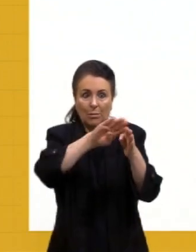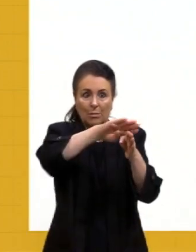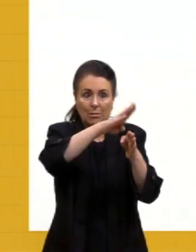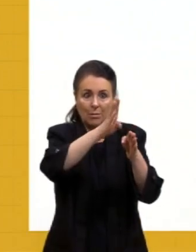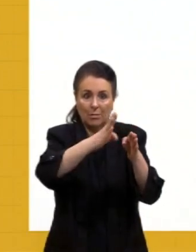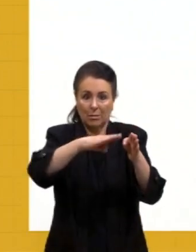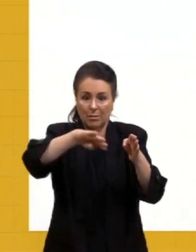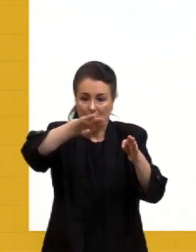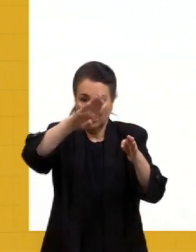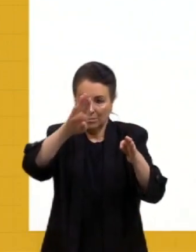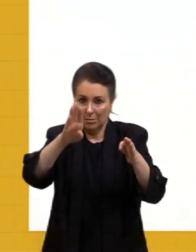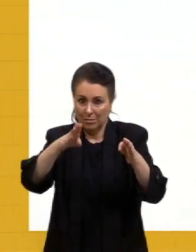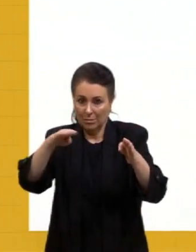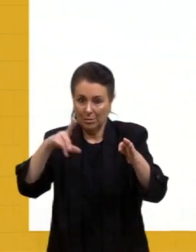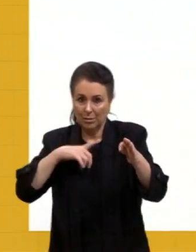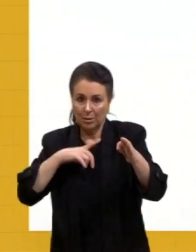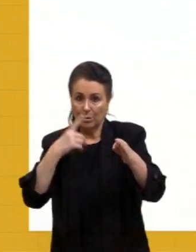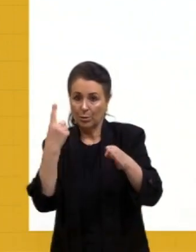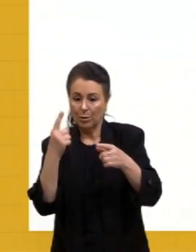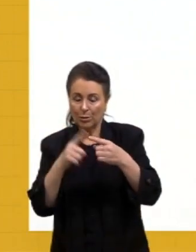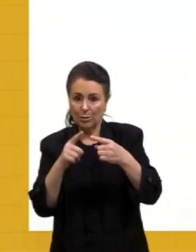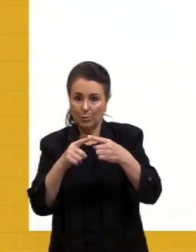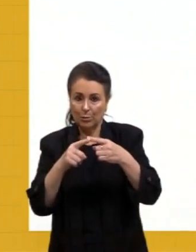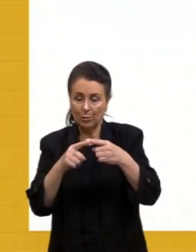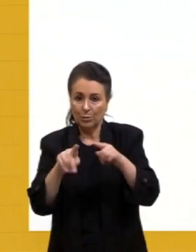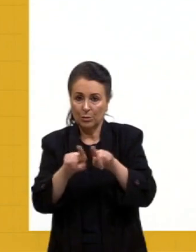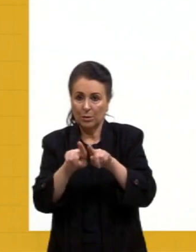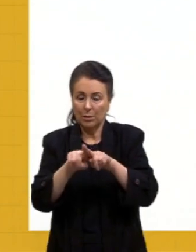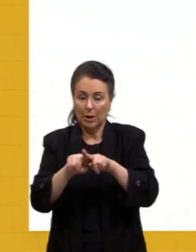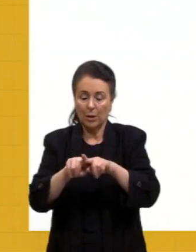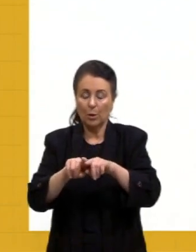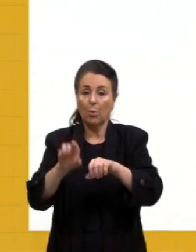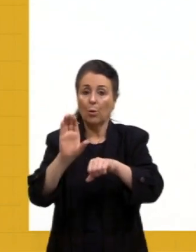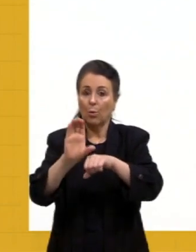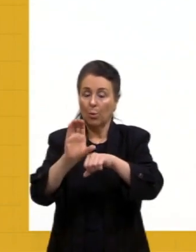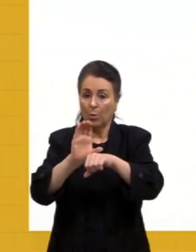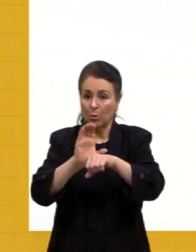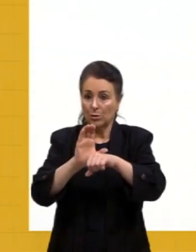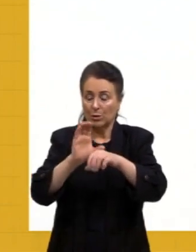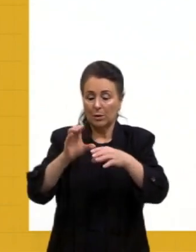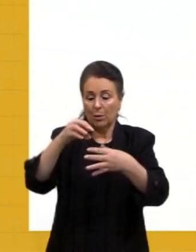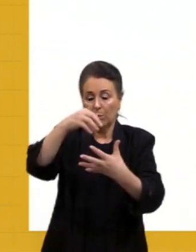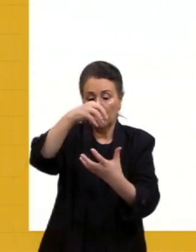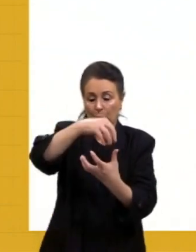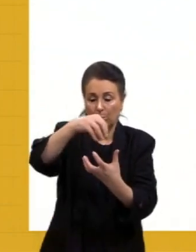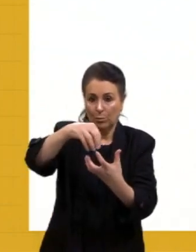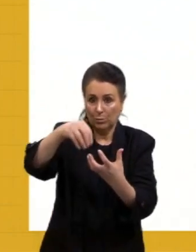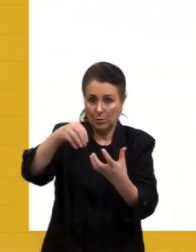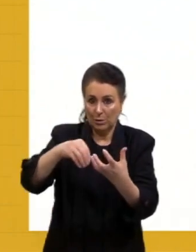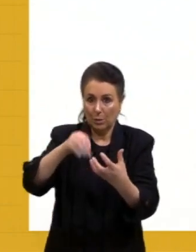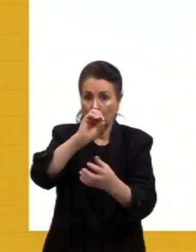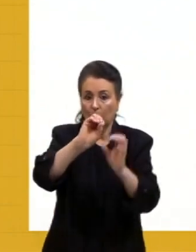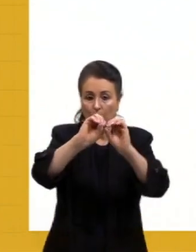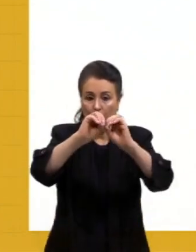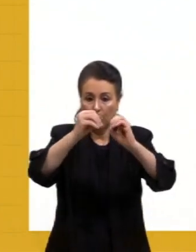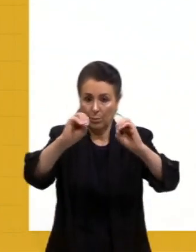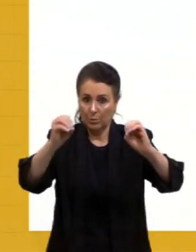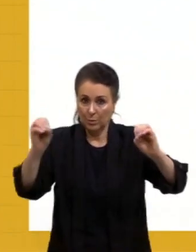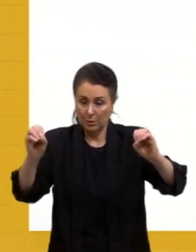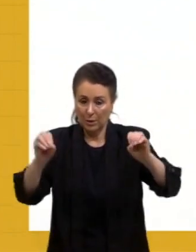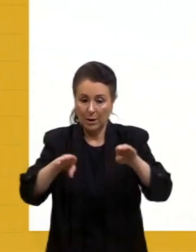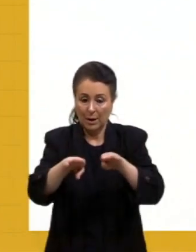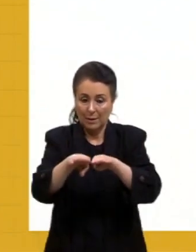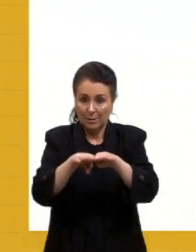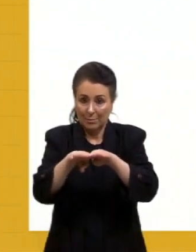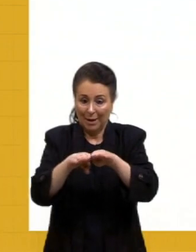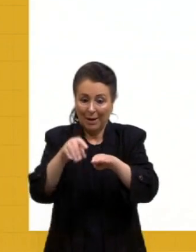de contatos convergentes. Continental-oceânica, isso quer dizer uma placa oceânica contra uma placa continental, essa placa continental